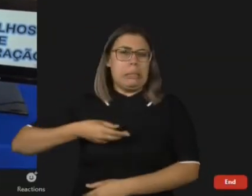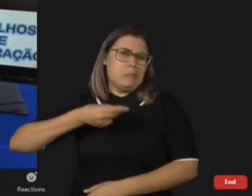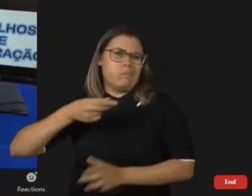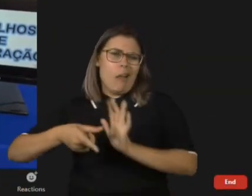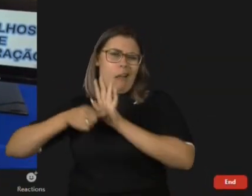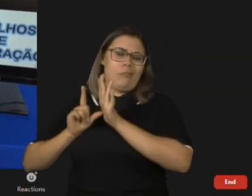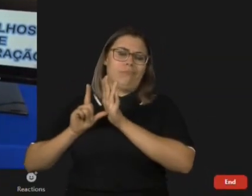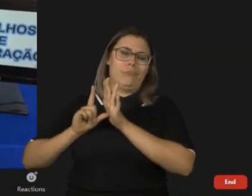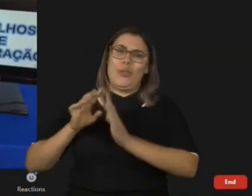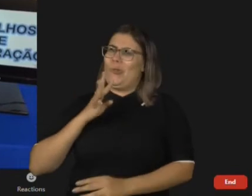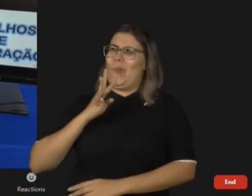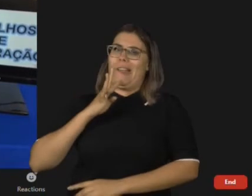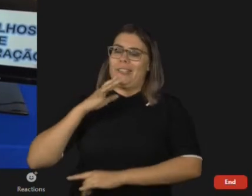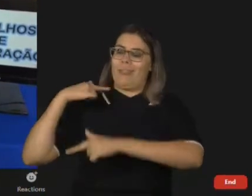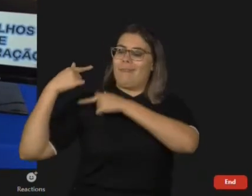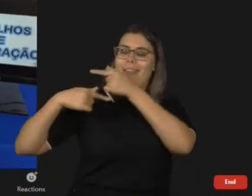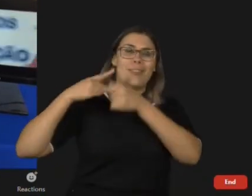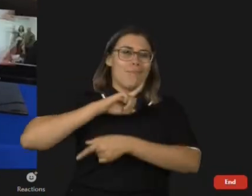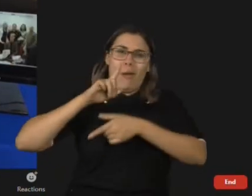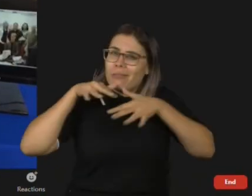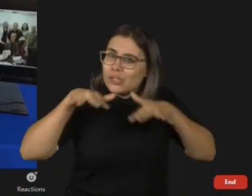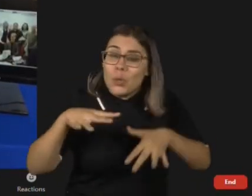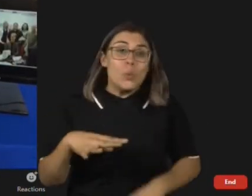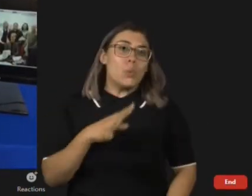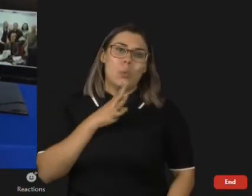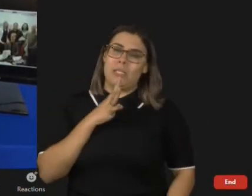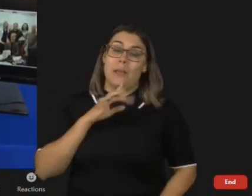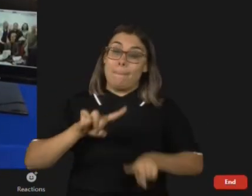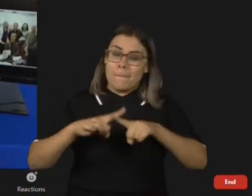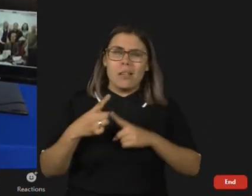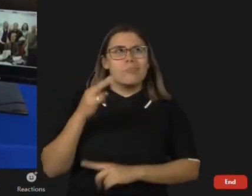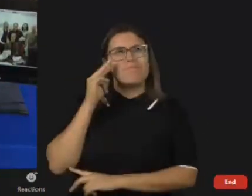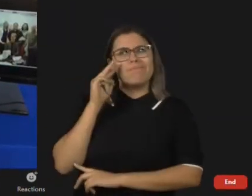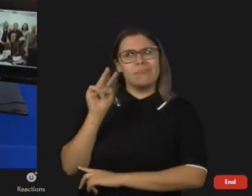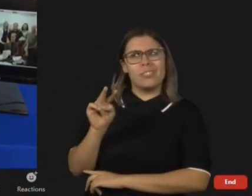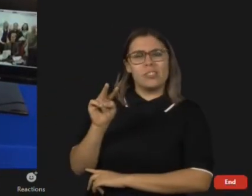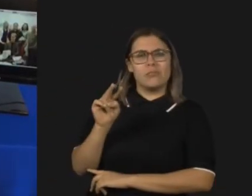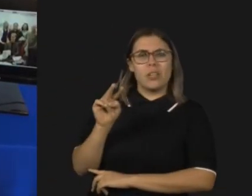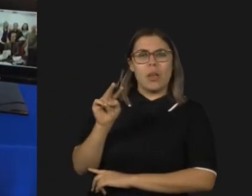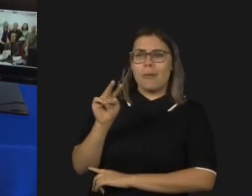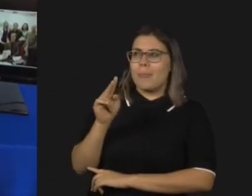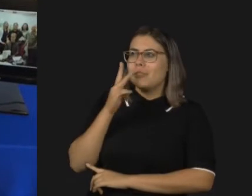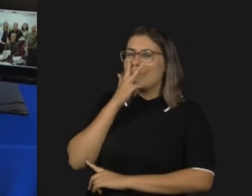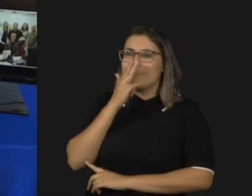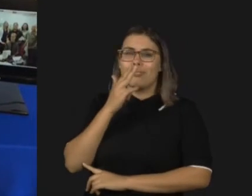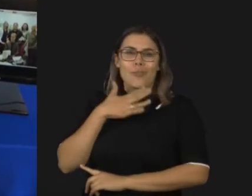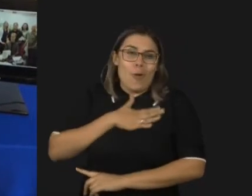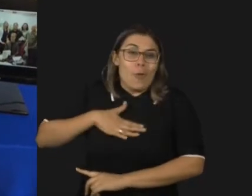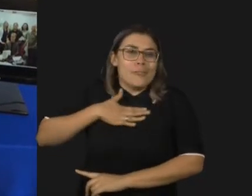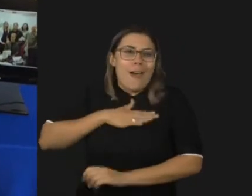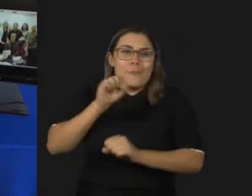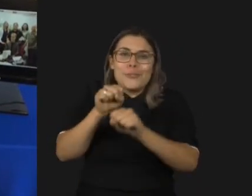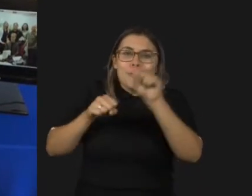e poder fomentá-lo ainda mais eu usava o olhar para os meus heróis e os meus ídolos. E aqui